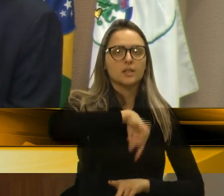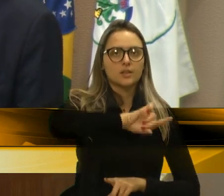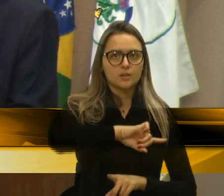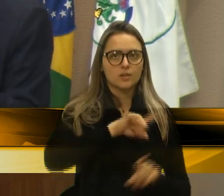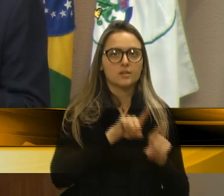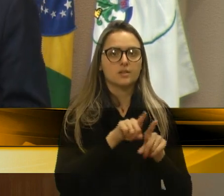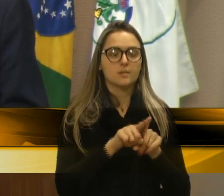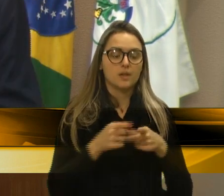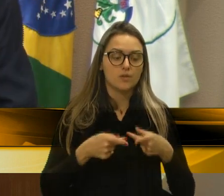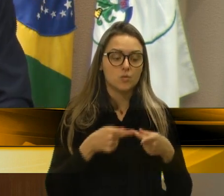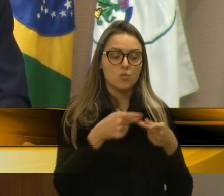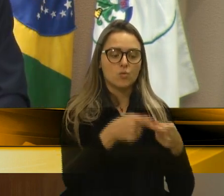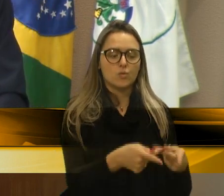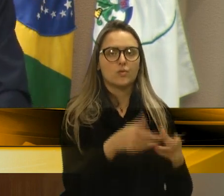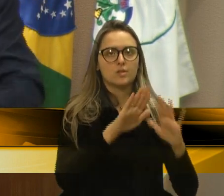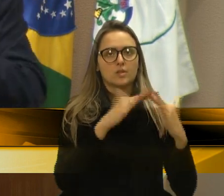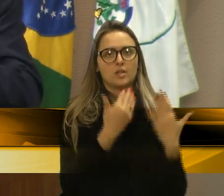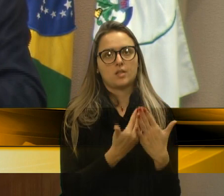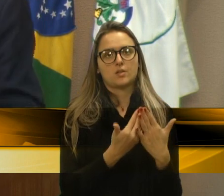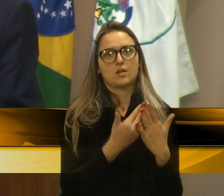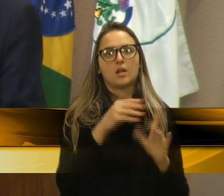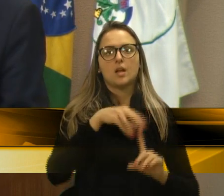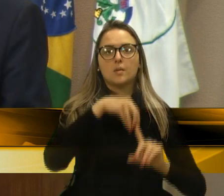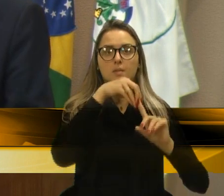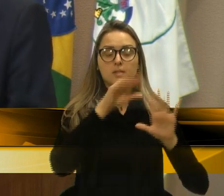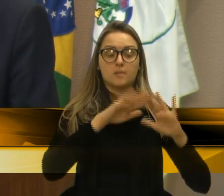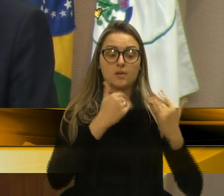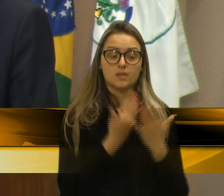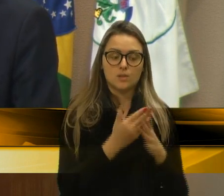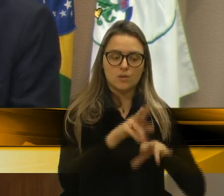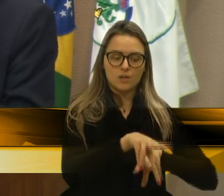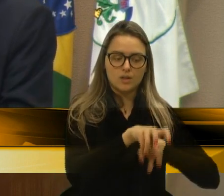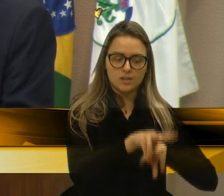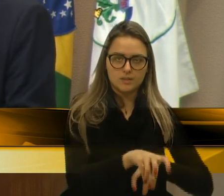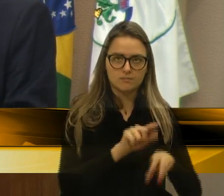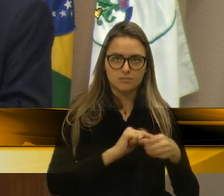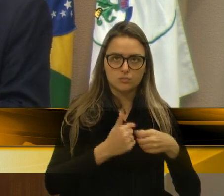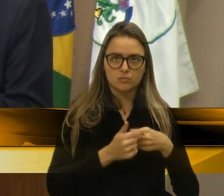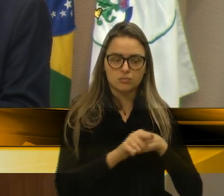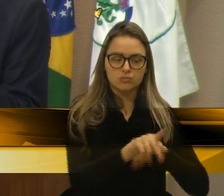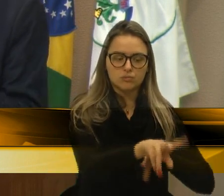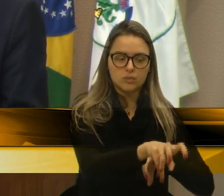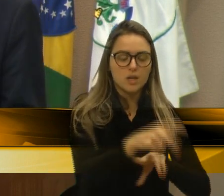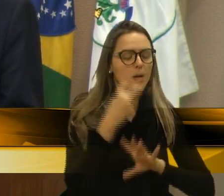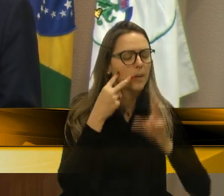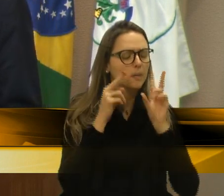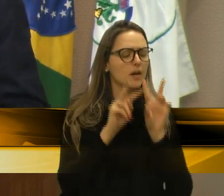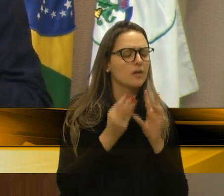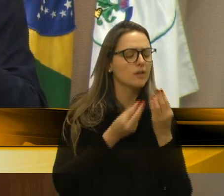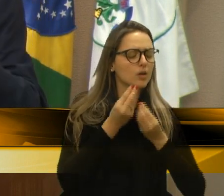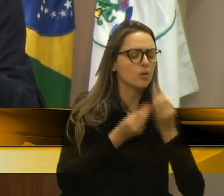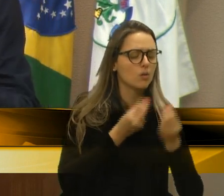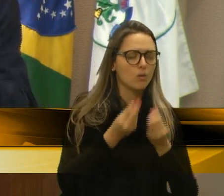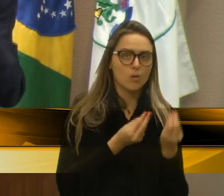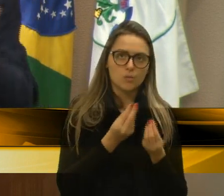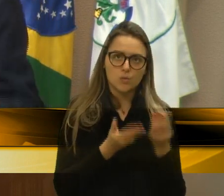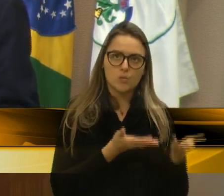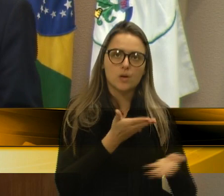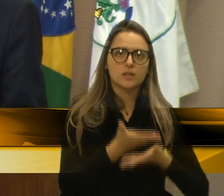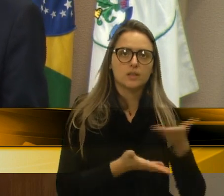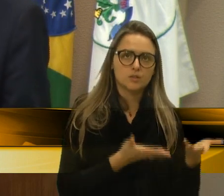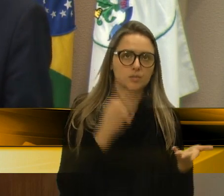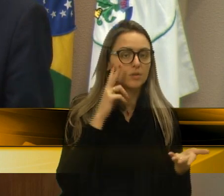visitar as escolas, principalmente do nosso interior, novos colegas vereadores, para ver como é que está essa situação. E, assim, ver outras